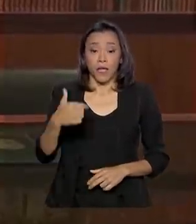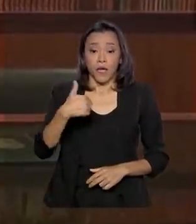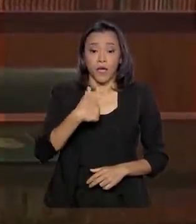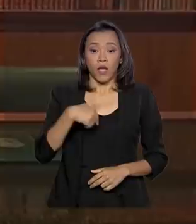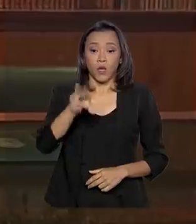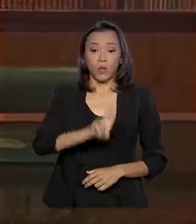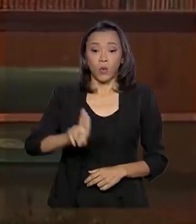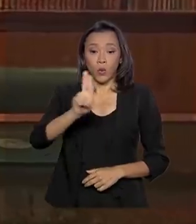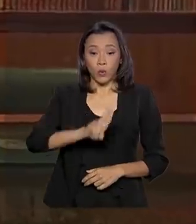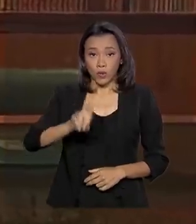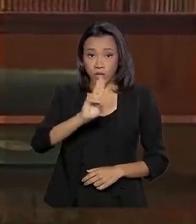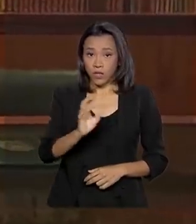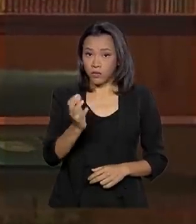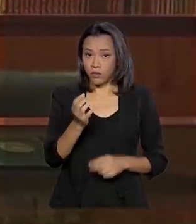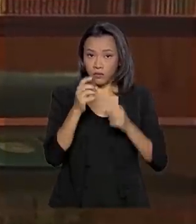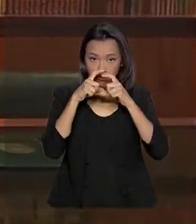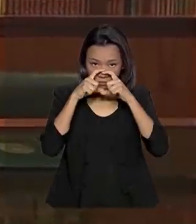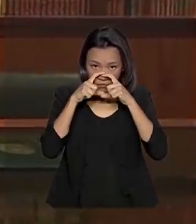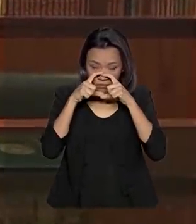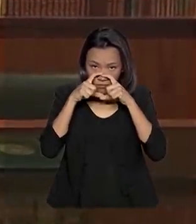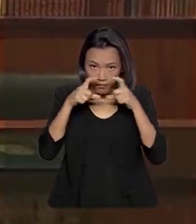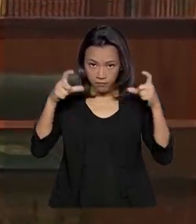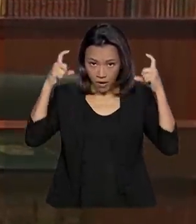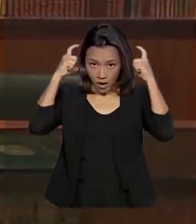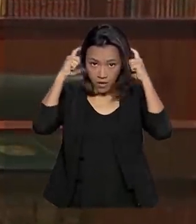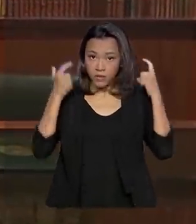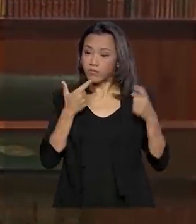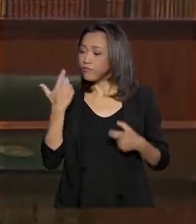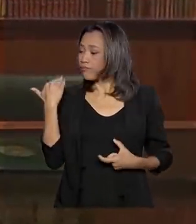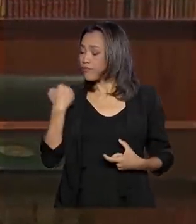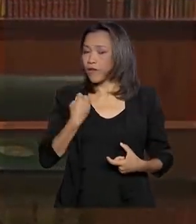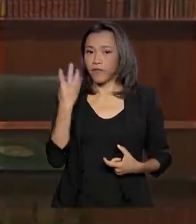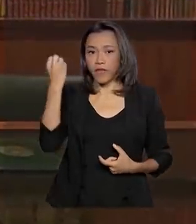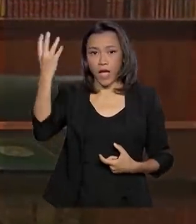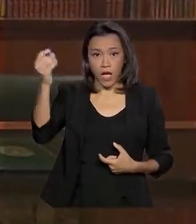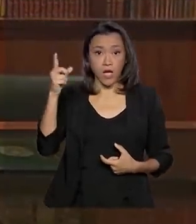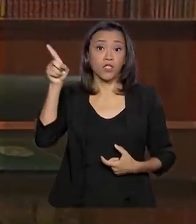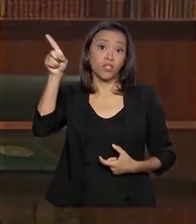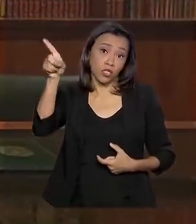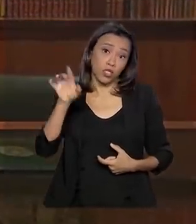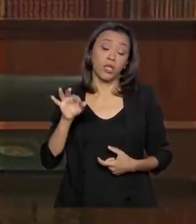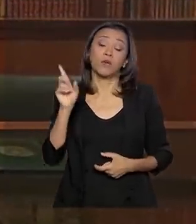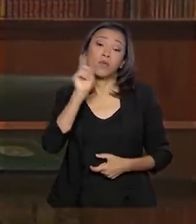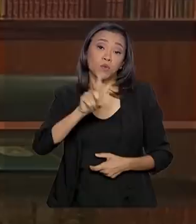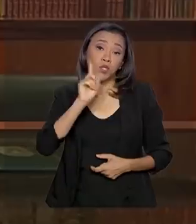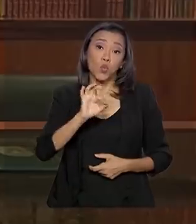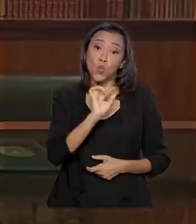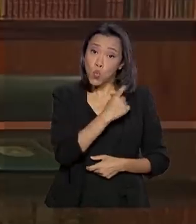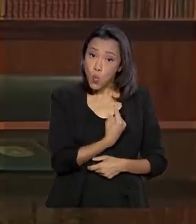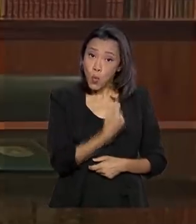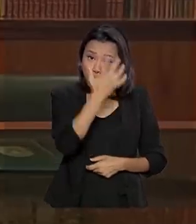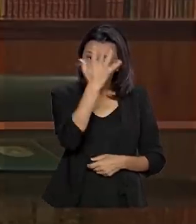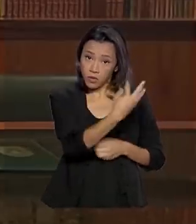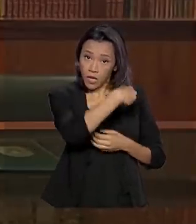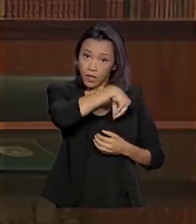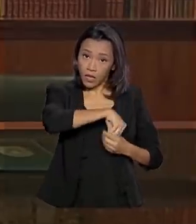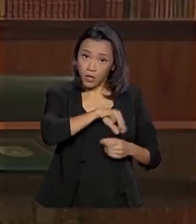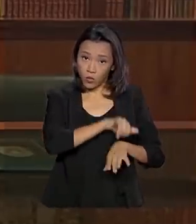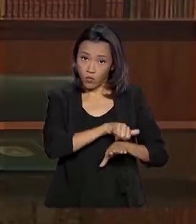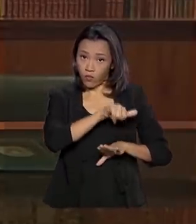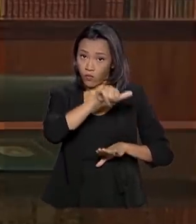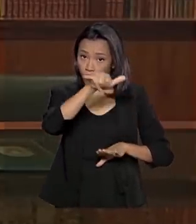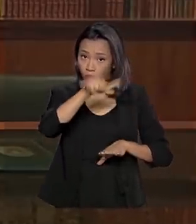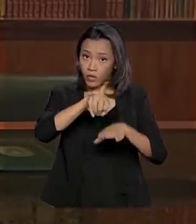máscara porque nessa recente viagem aos Estados Unidos, uma das pessoas que veio comigo no voo, quando desceu